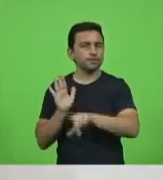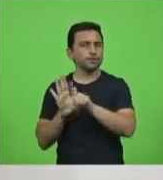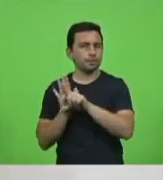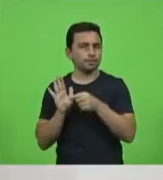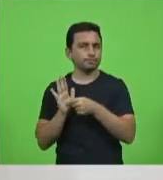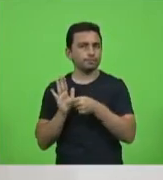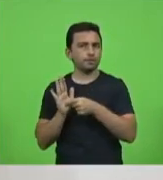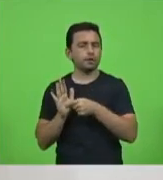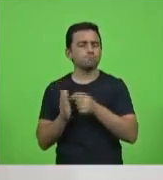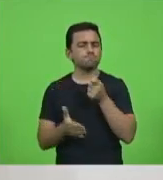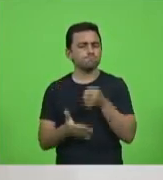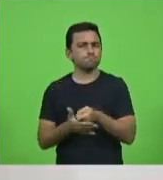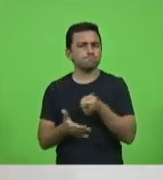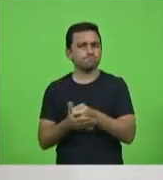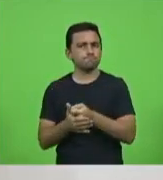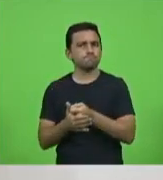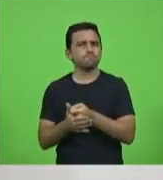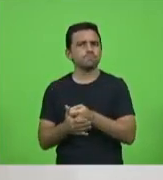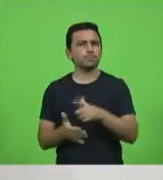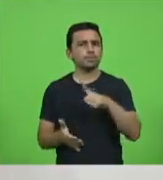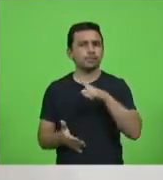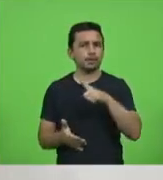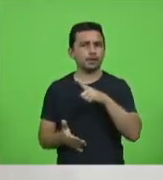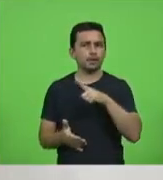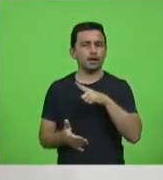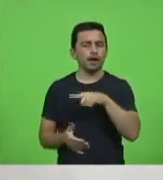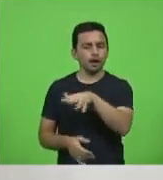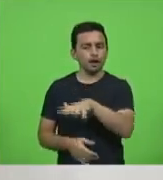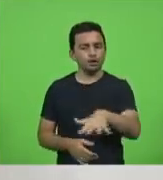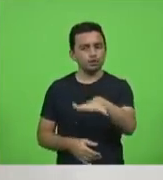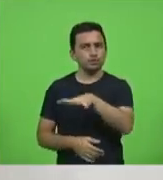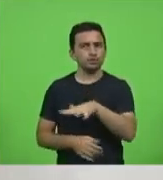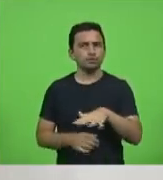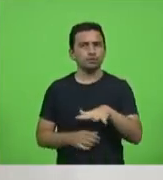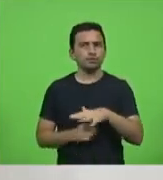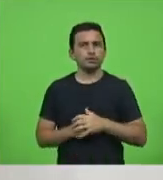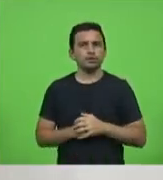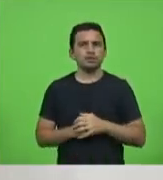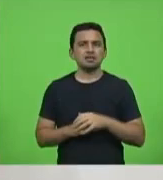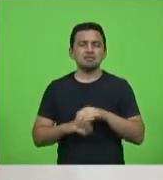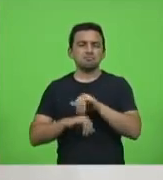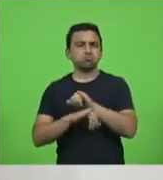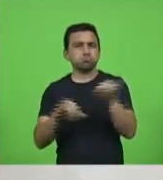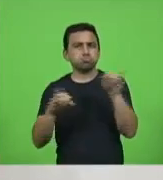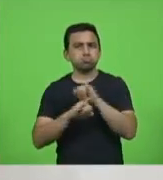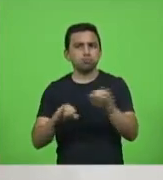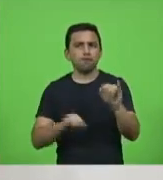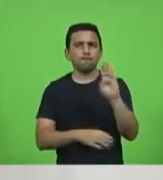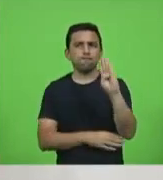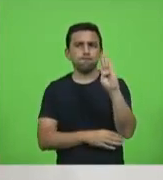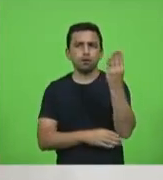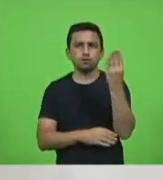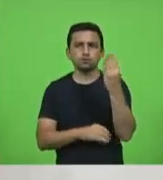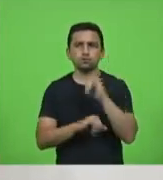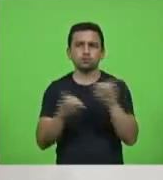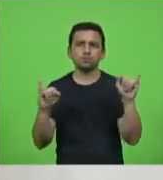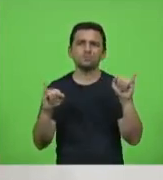que pune, que cria condições para aqueles que divulgam fake news.